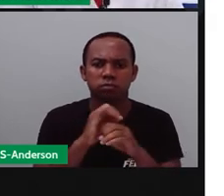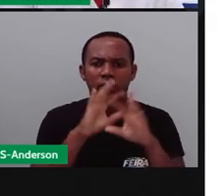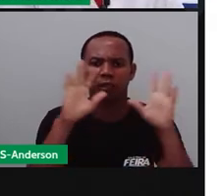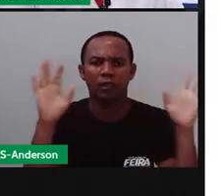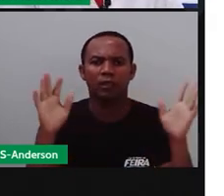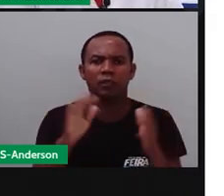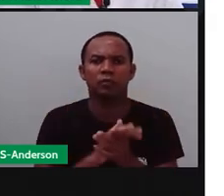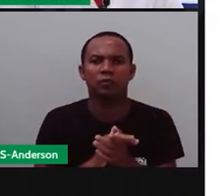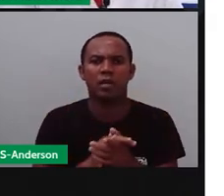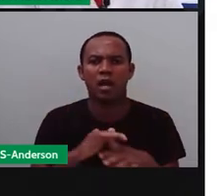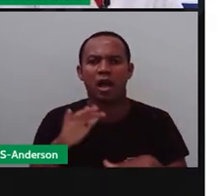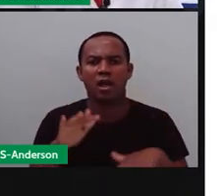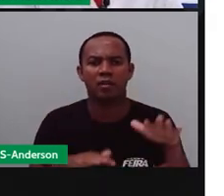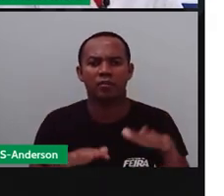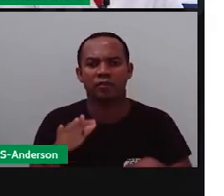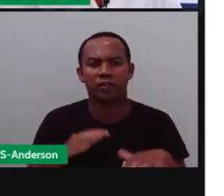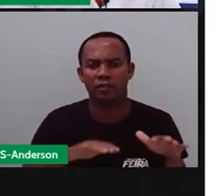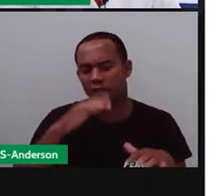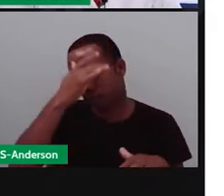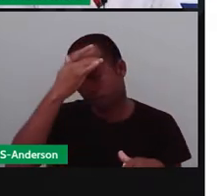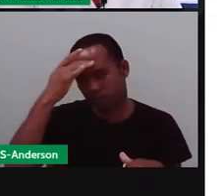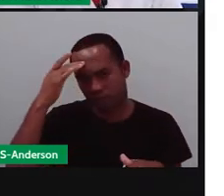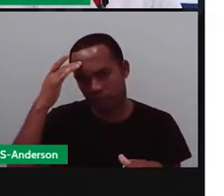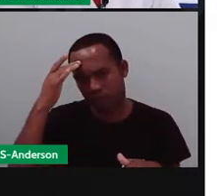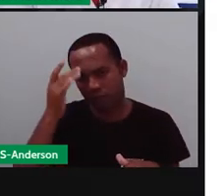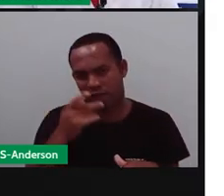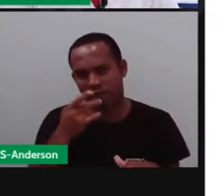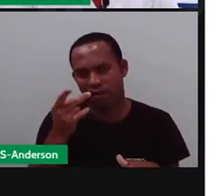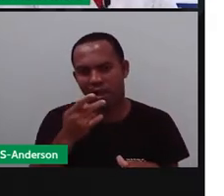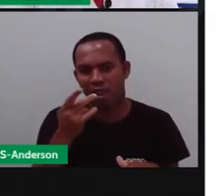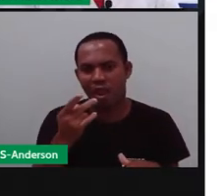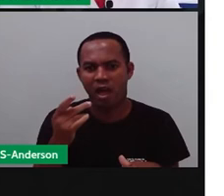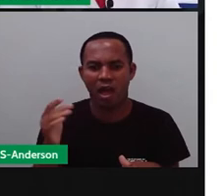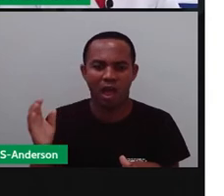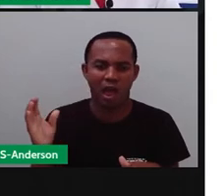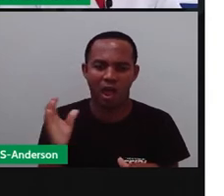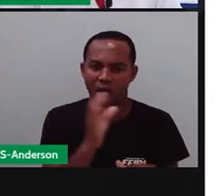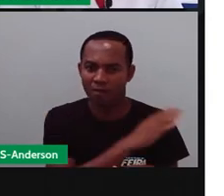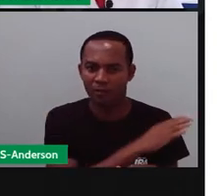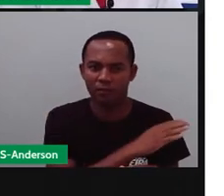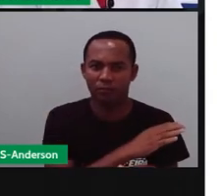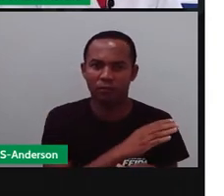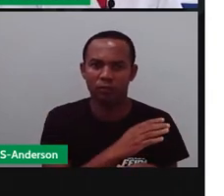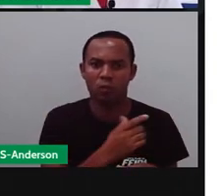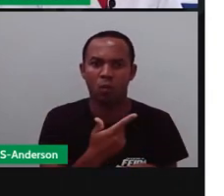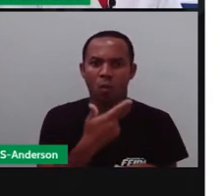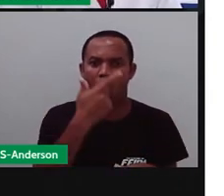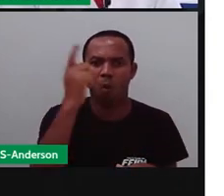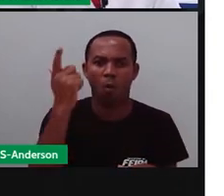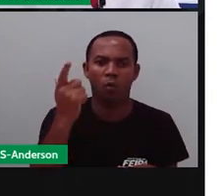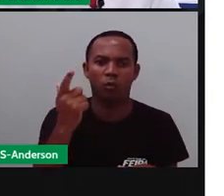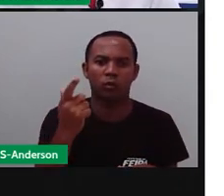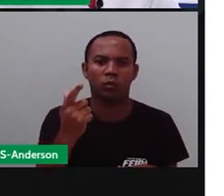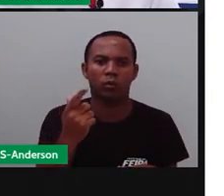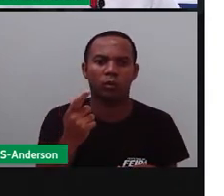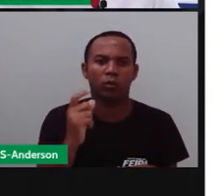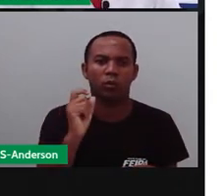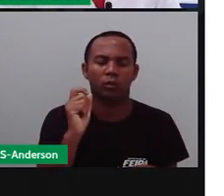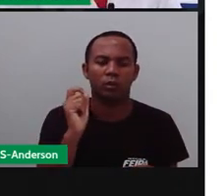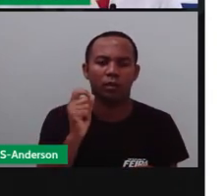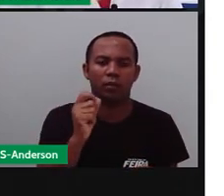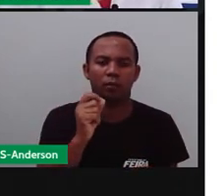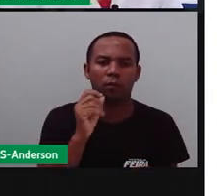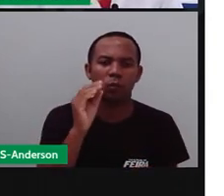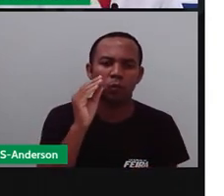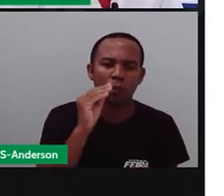Alguns, né? Falam mais rápido. Por exemplo, a Pró Maria fala rápido. Ela sabe disso. Outros, já vão falar assim, um pouco